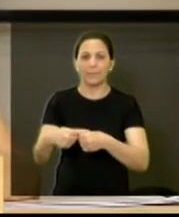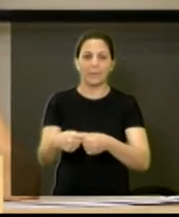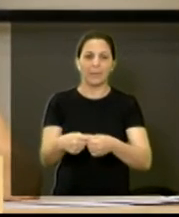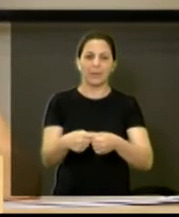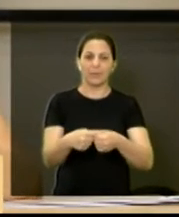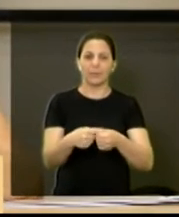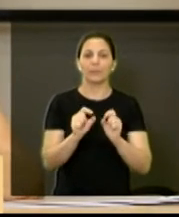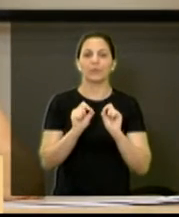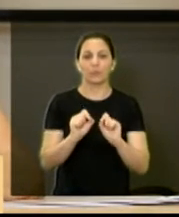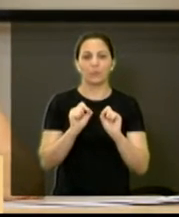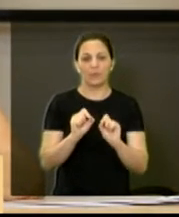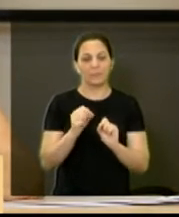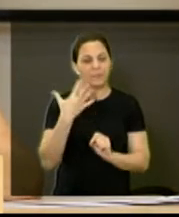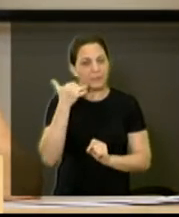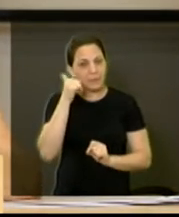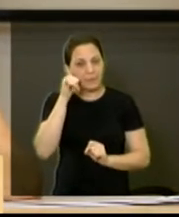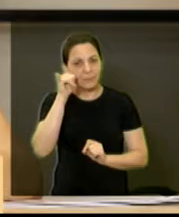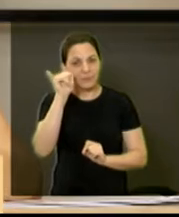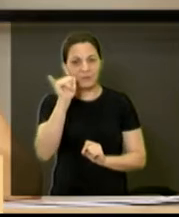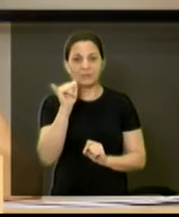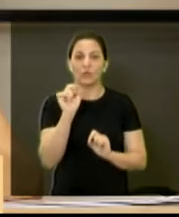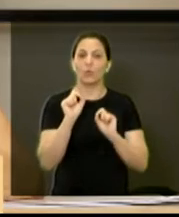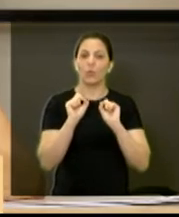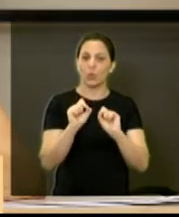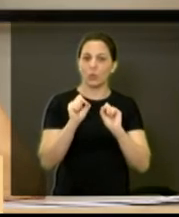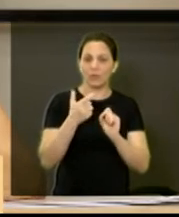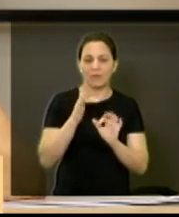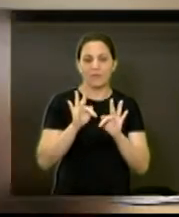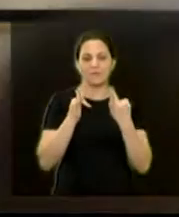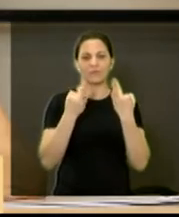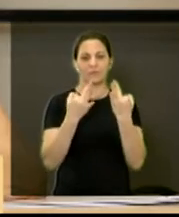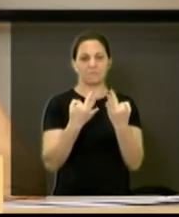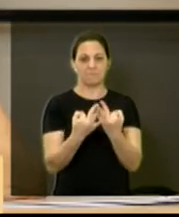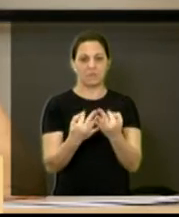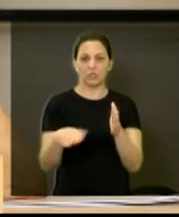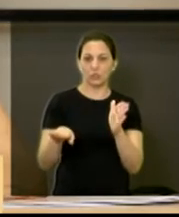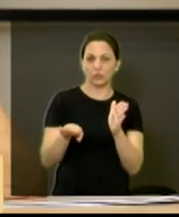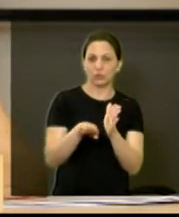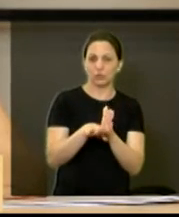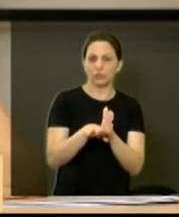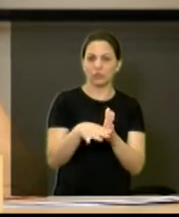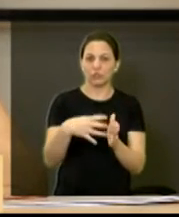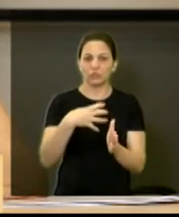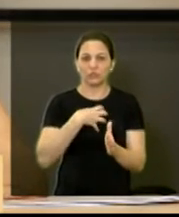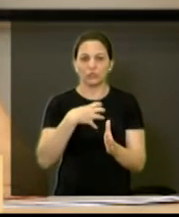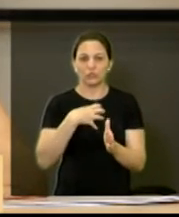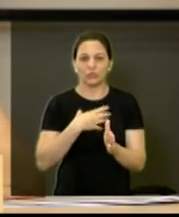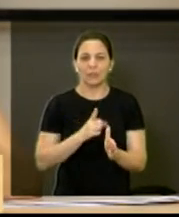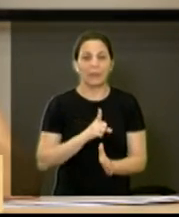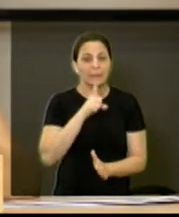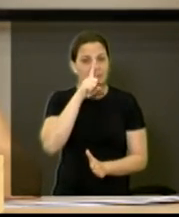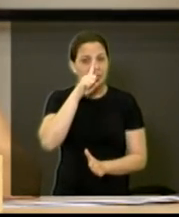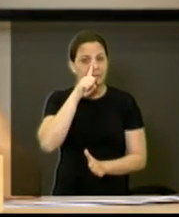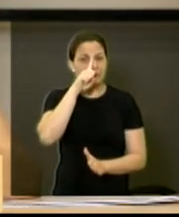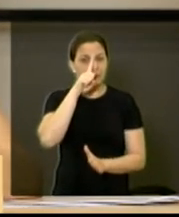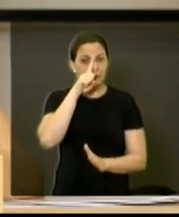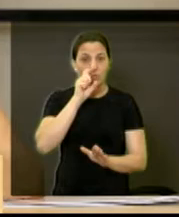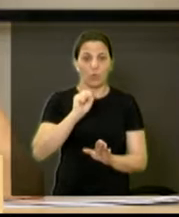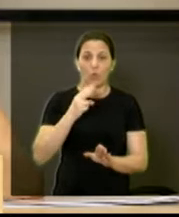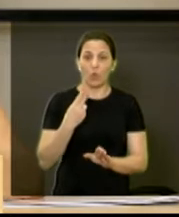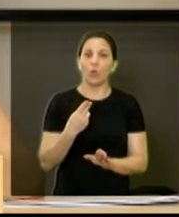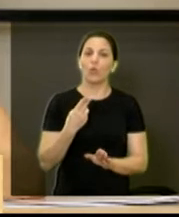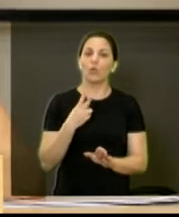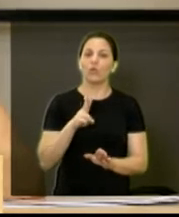enfim, fazer a prevenção para que as famílias não cheguem a uma situação de risco ou de maior